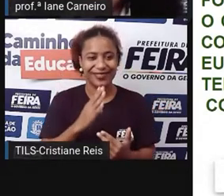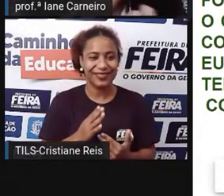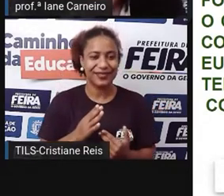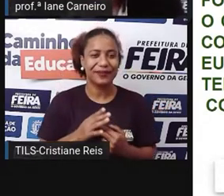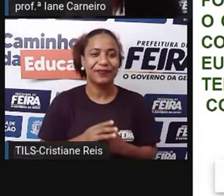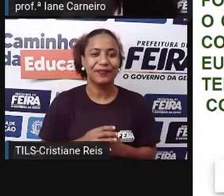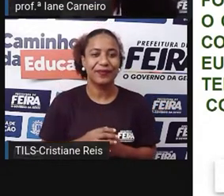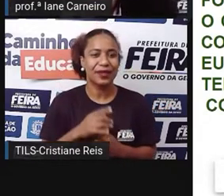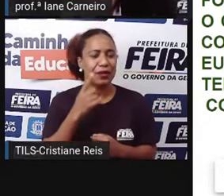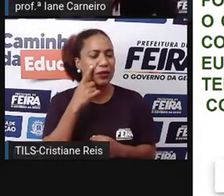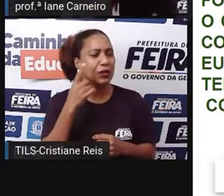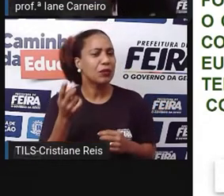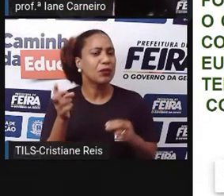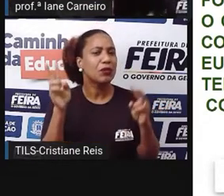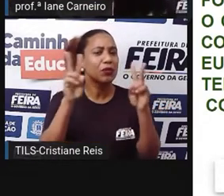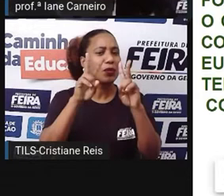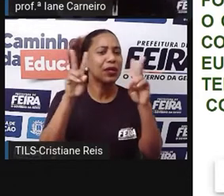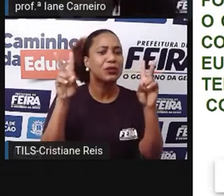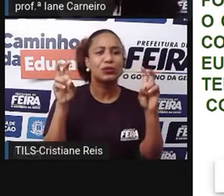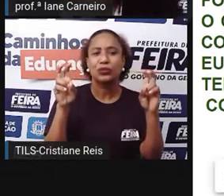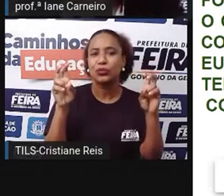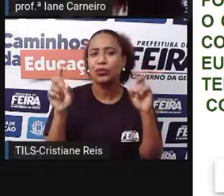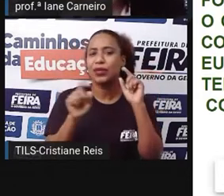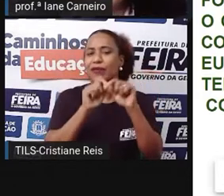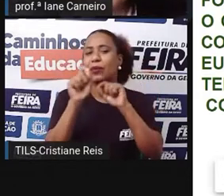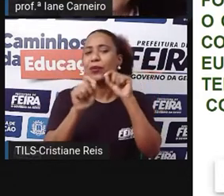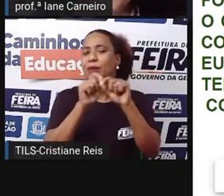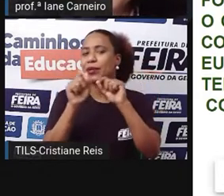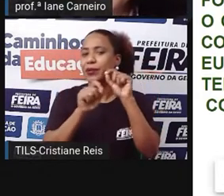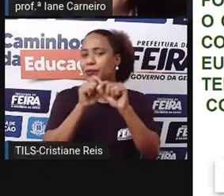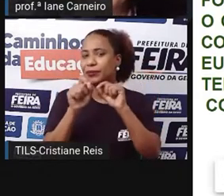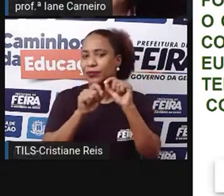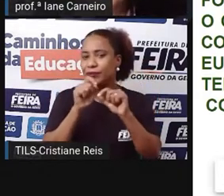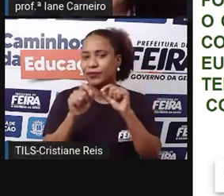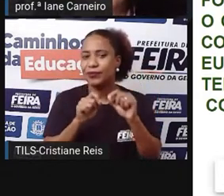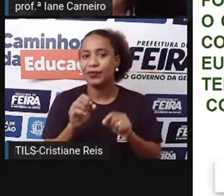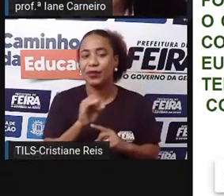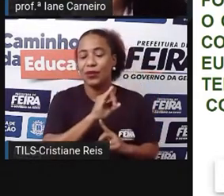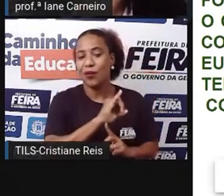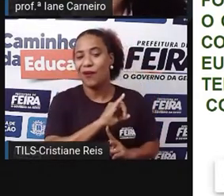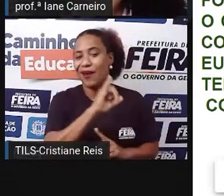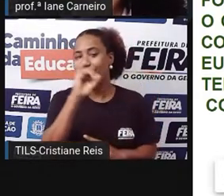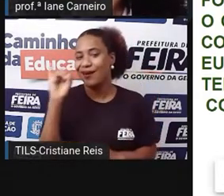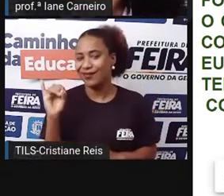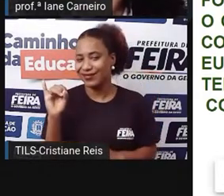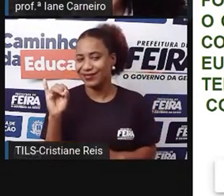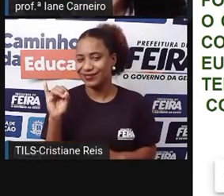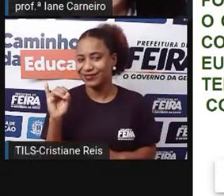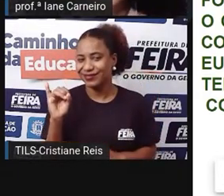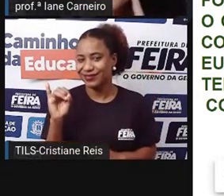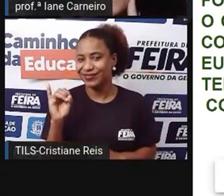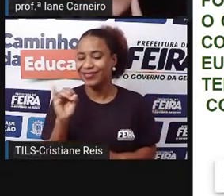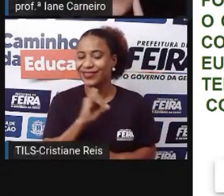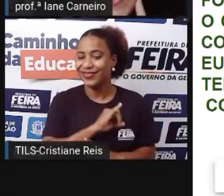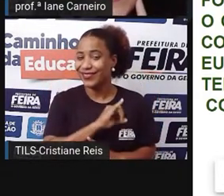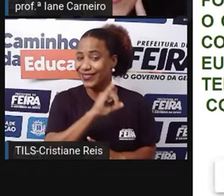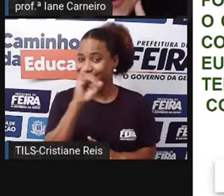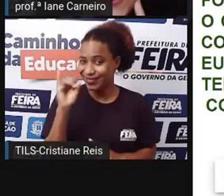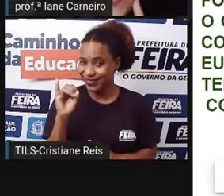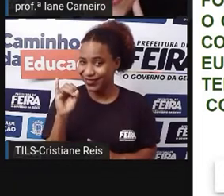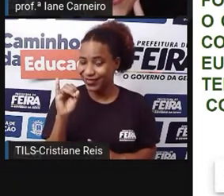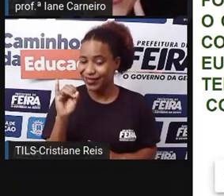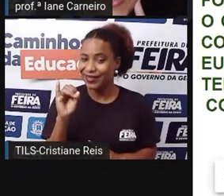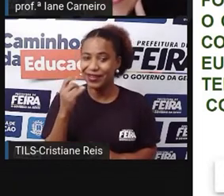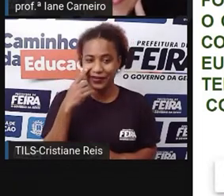né, qual é o assunto do e-mail? Você quer falar o quê com a pessoa? E aí a Chapeuzinho colocou aqui, ó, olá, tá certo? Vamos ver o que foi que ela